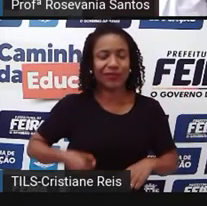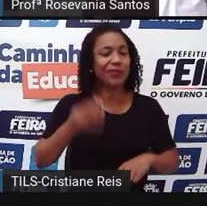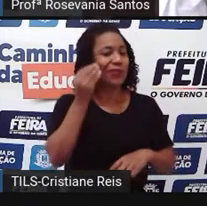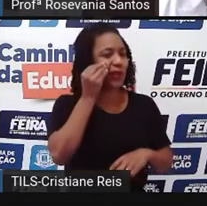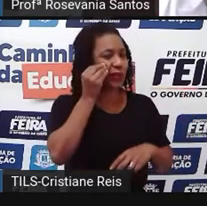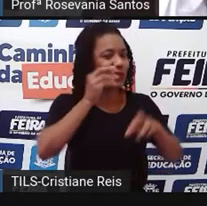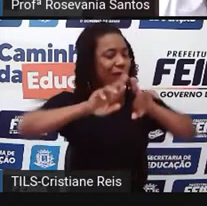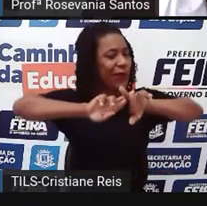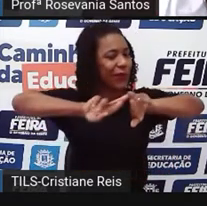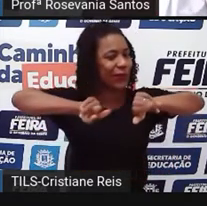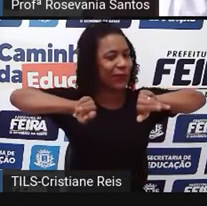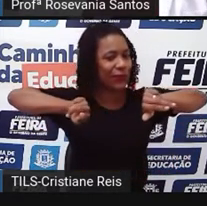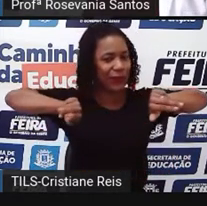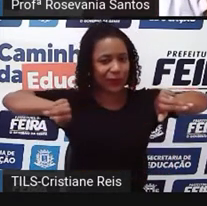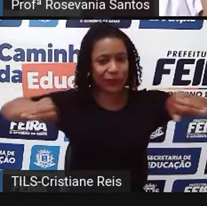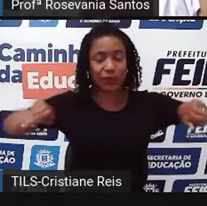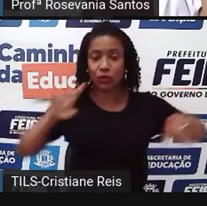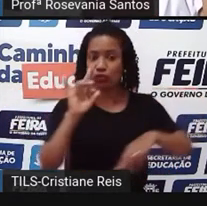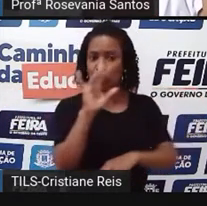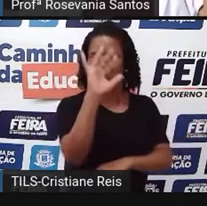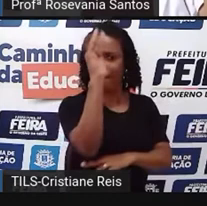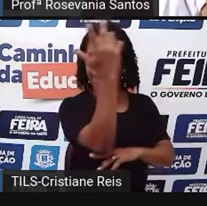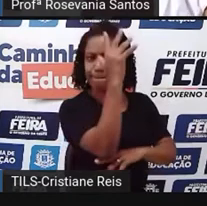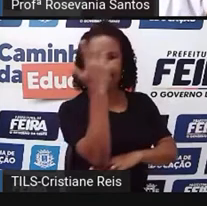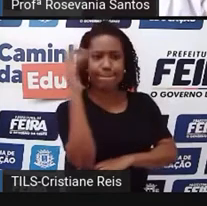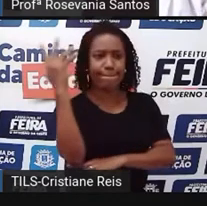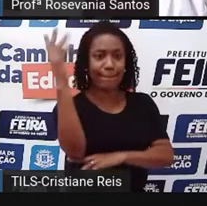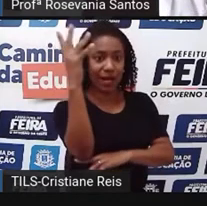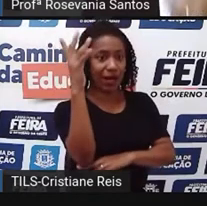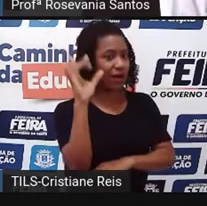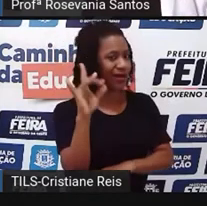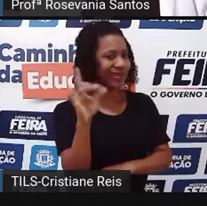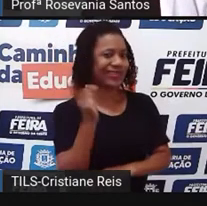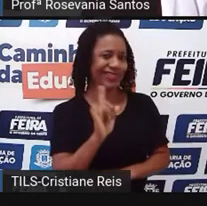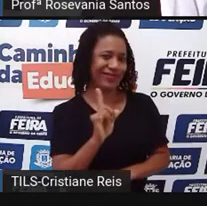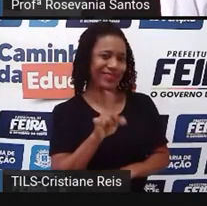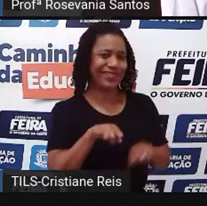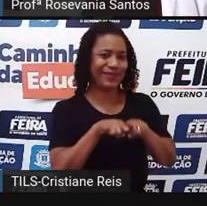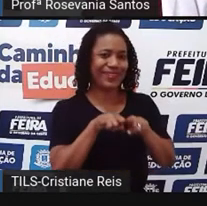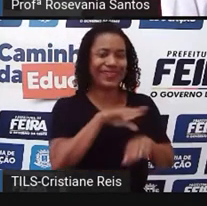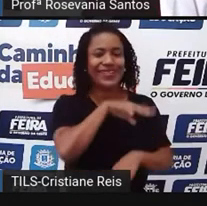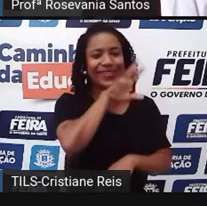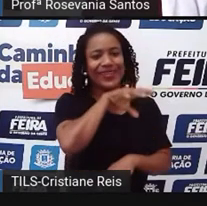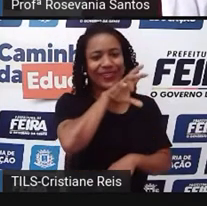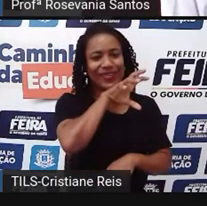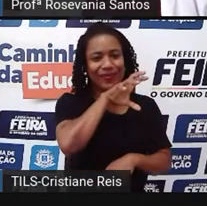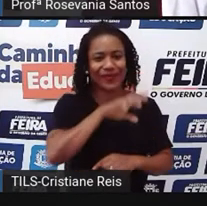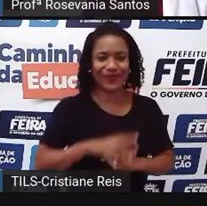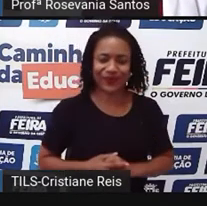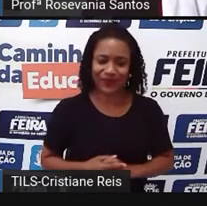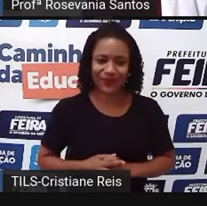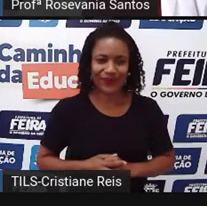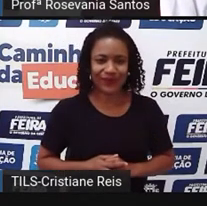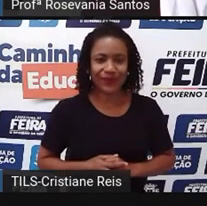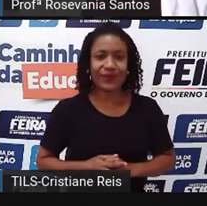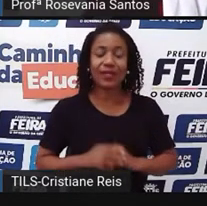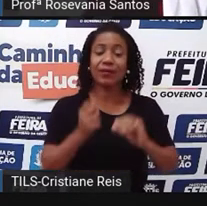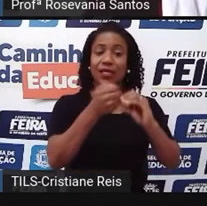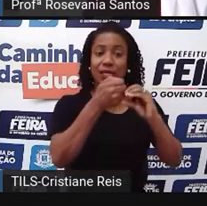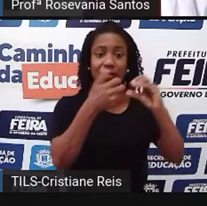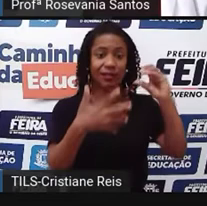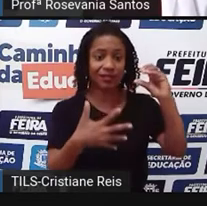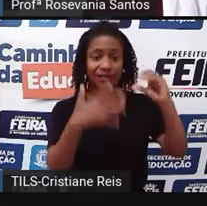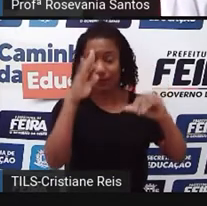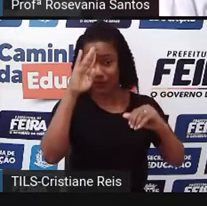só, digamos assim, de plantas, mas também temos de animais. E a quantidade e a característica principal é que é uma